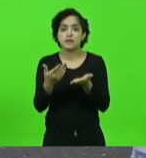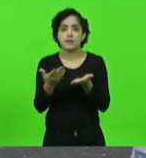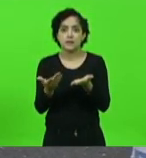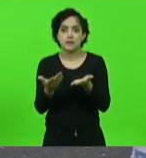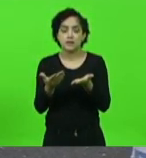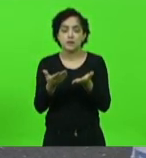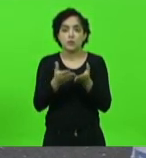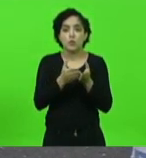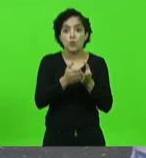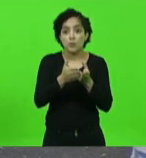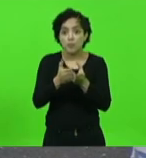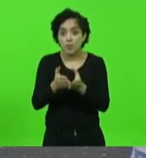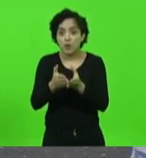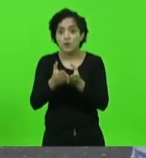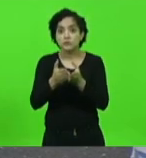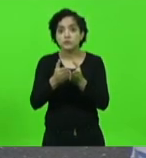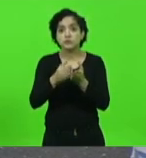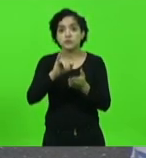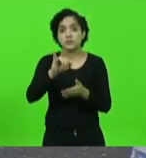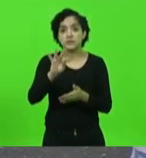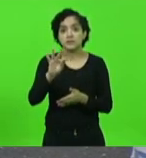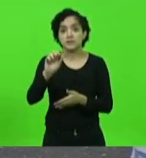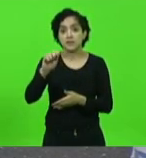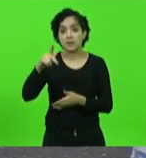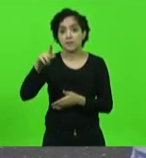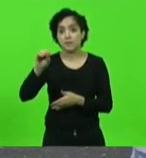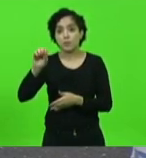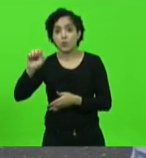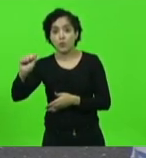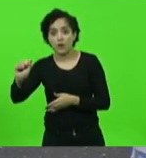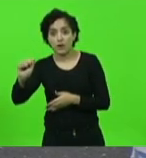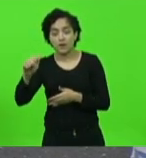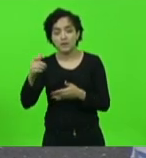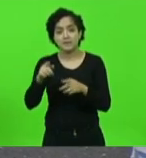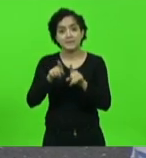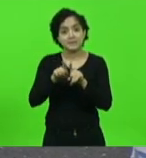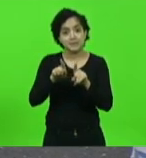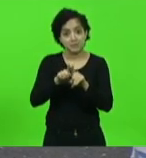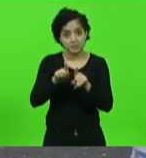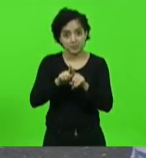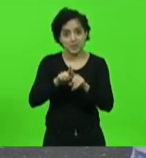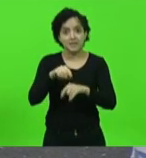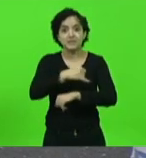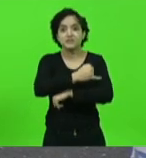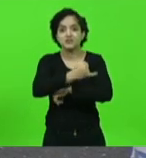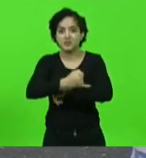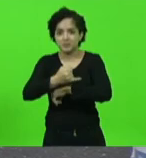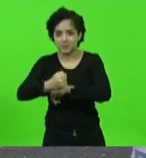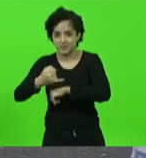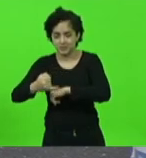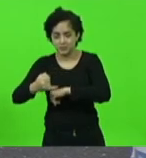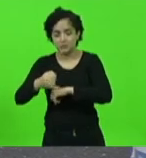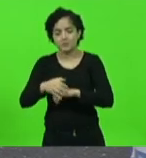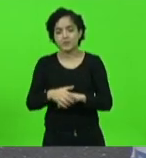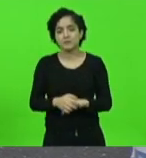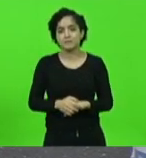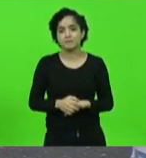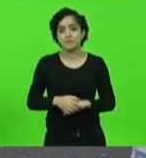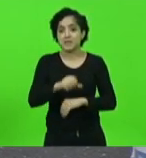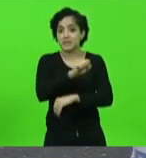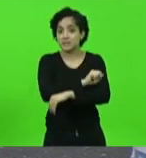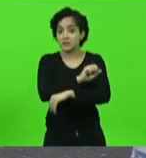Itapuá ou mesmo o Porto de Imbituba e ainda o Porto de São Francisco do Sul